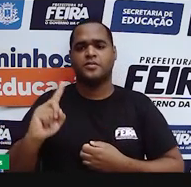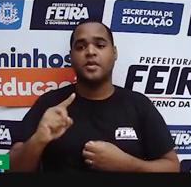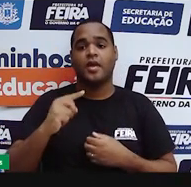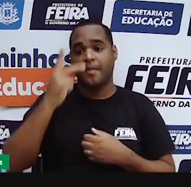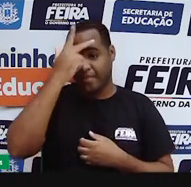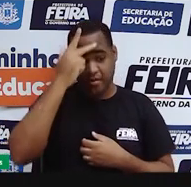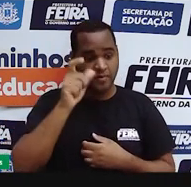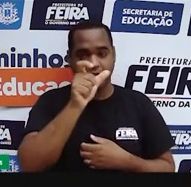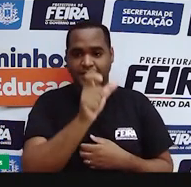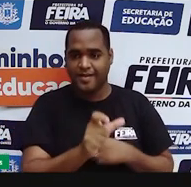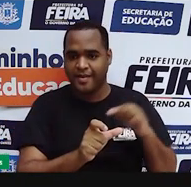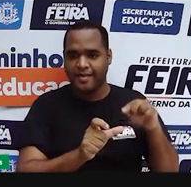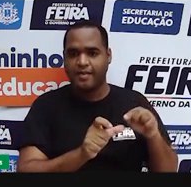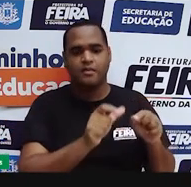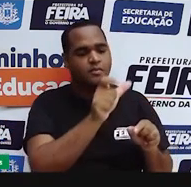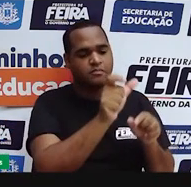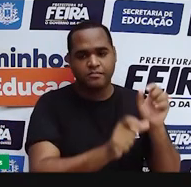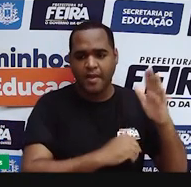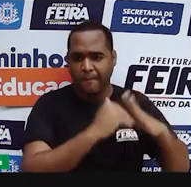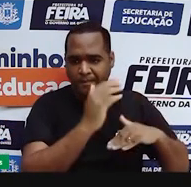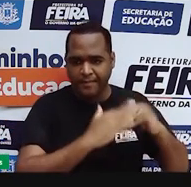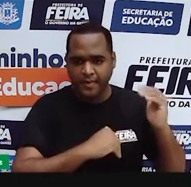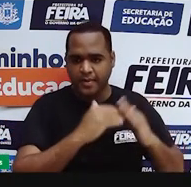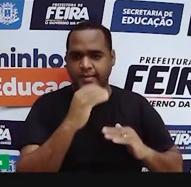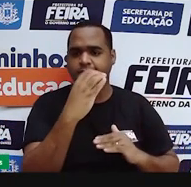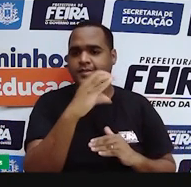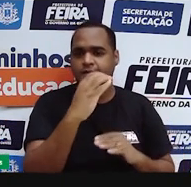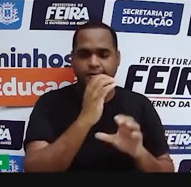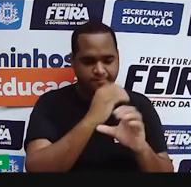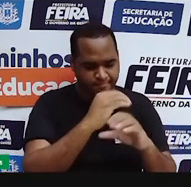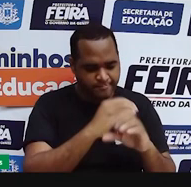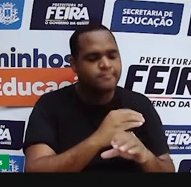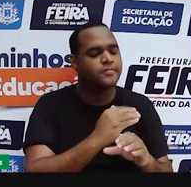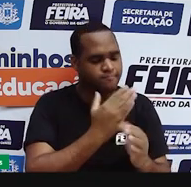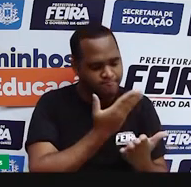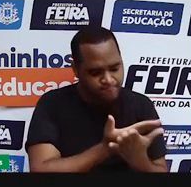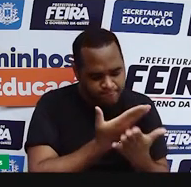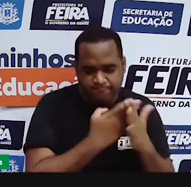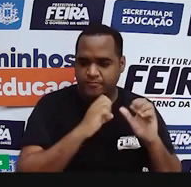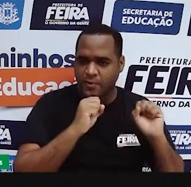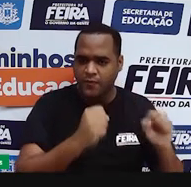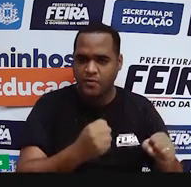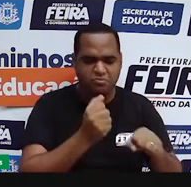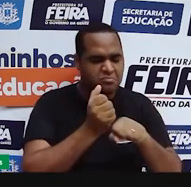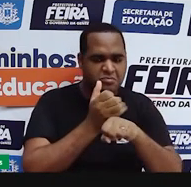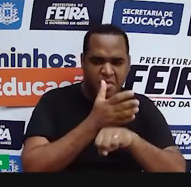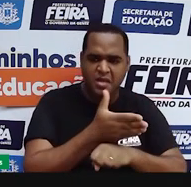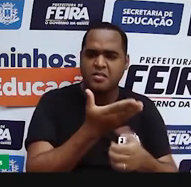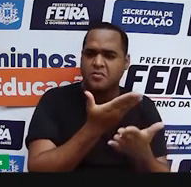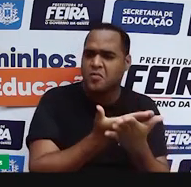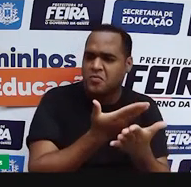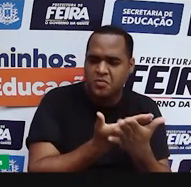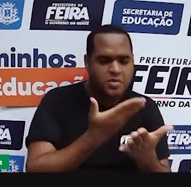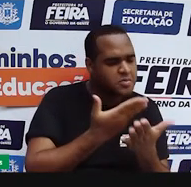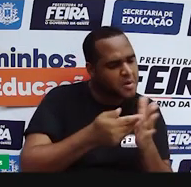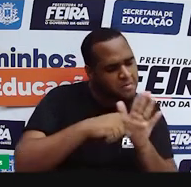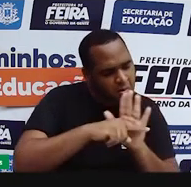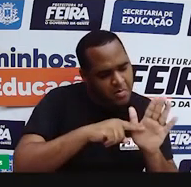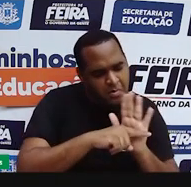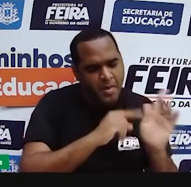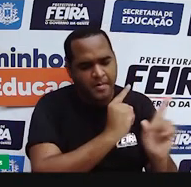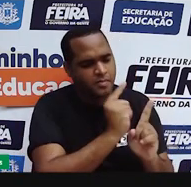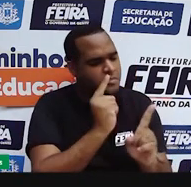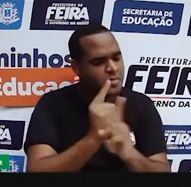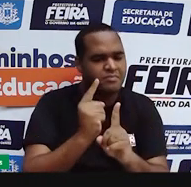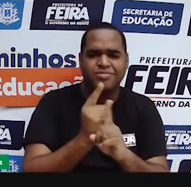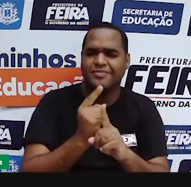noite e dia na produção de trabalho sério e comprometido com a população. Então, toda vez que a gente divulga uma informação